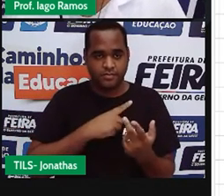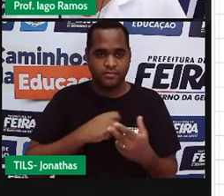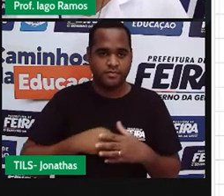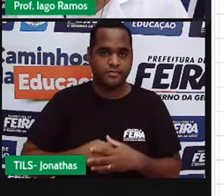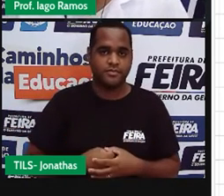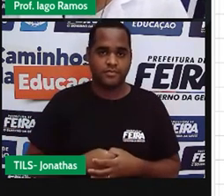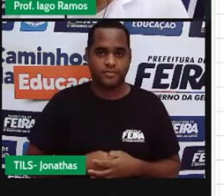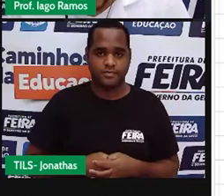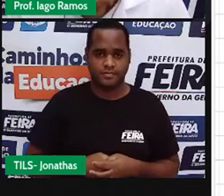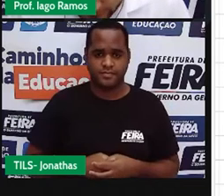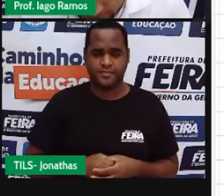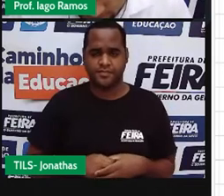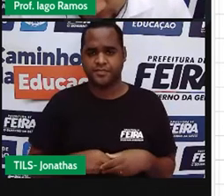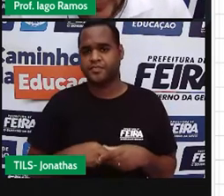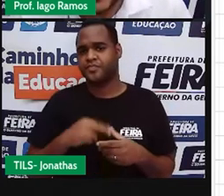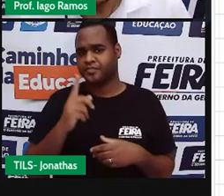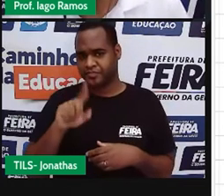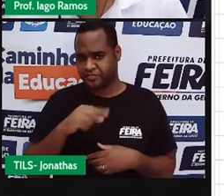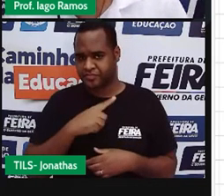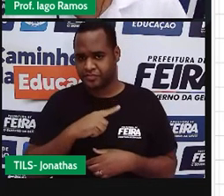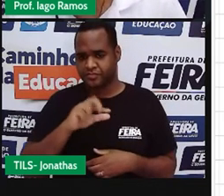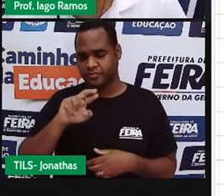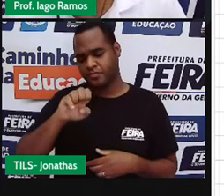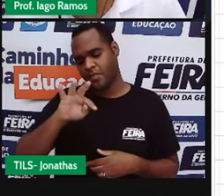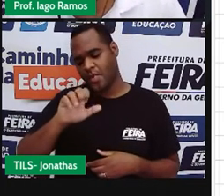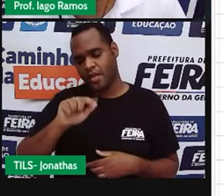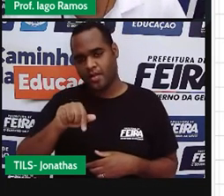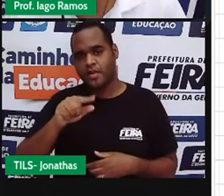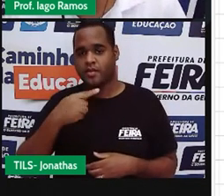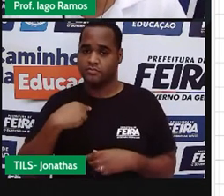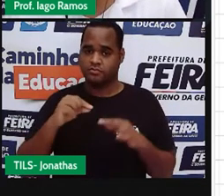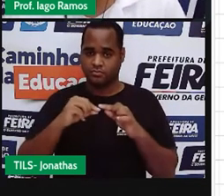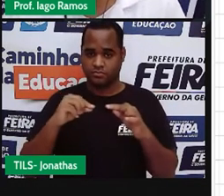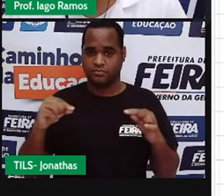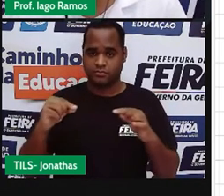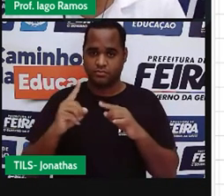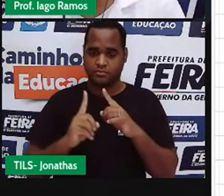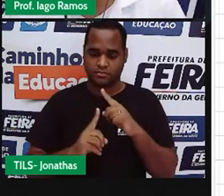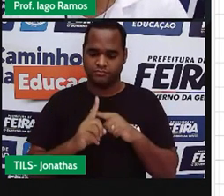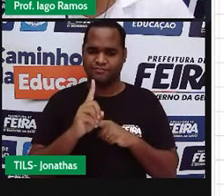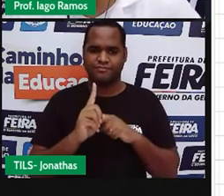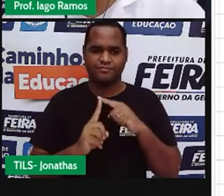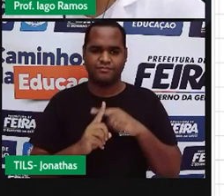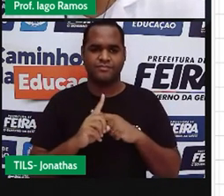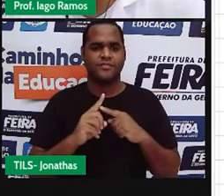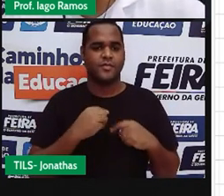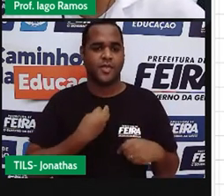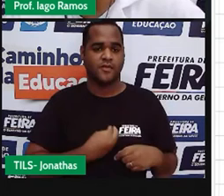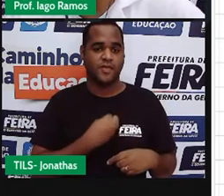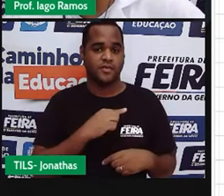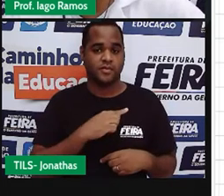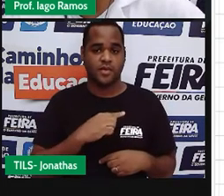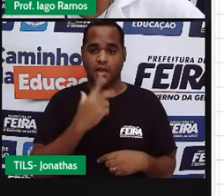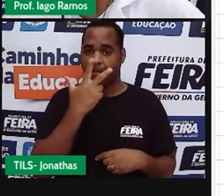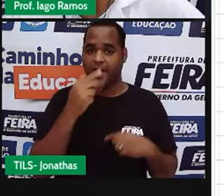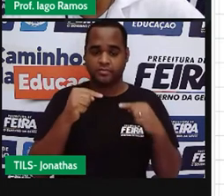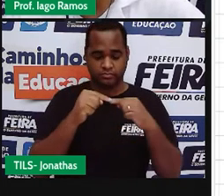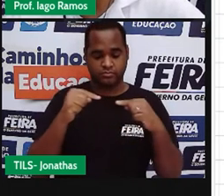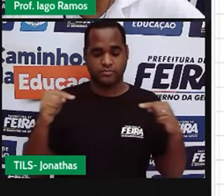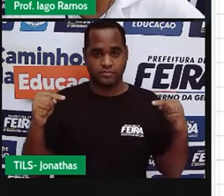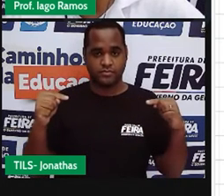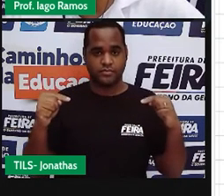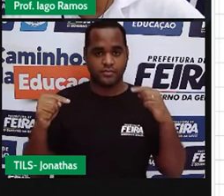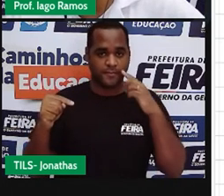Toda reta mediatriz vai ter que cruzar um segmento de reta. O é um segmento de reta? É um pedaço de uma reta, ó,